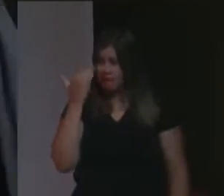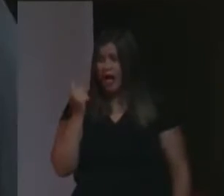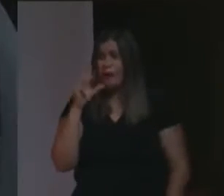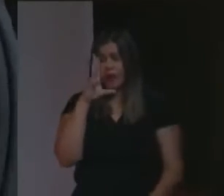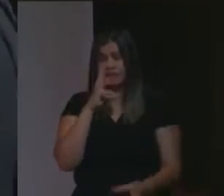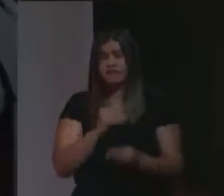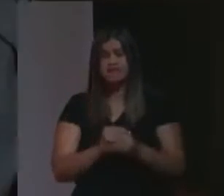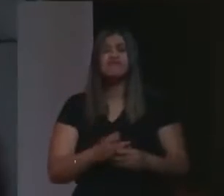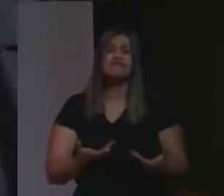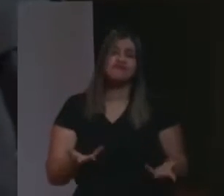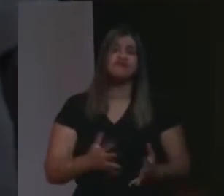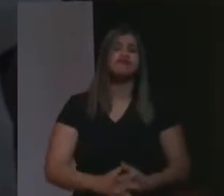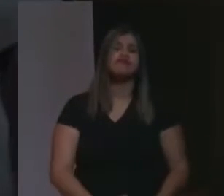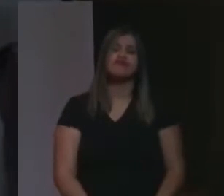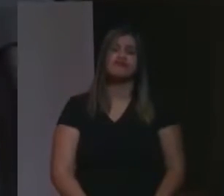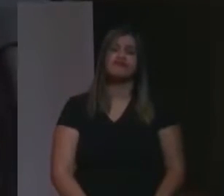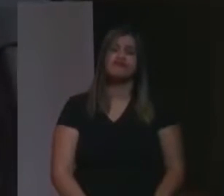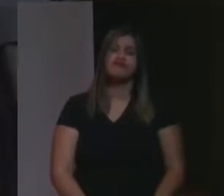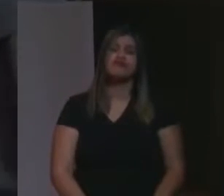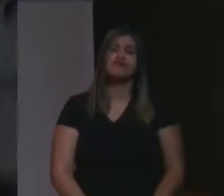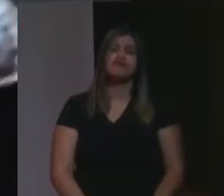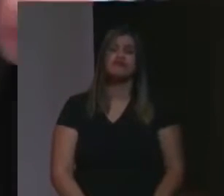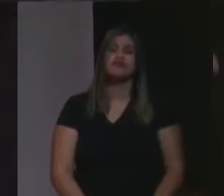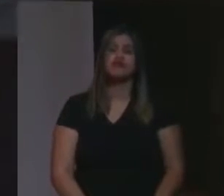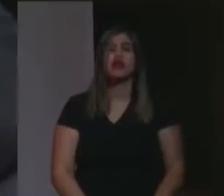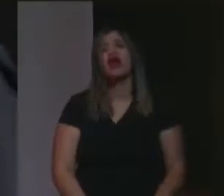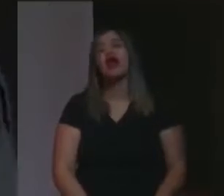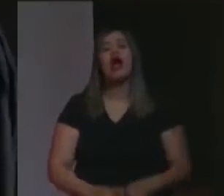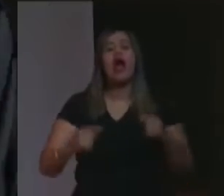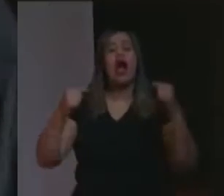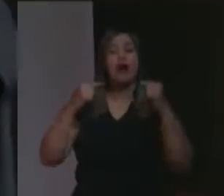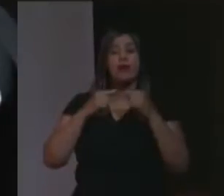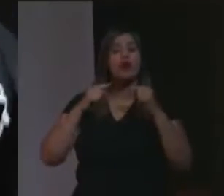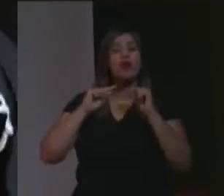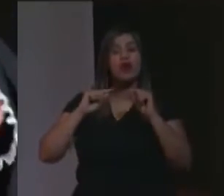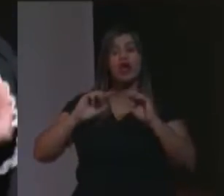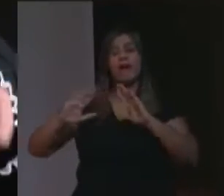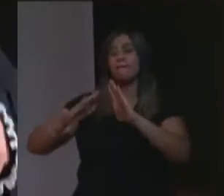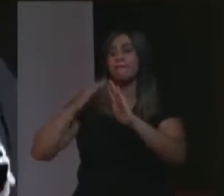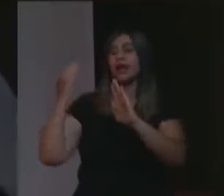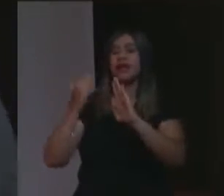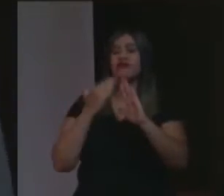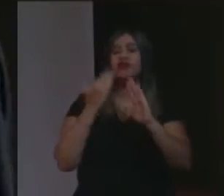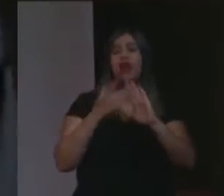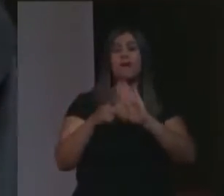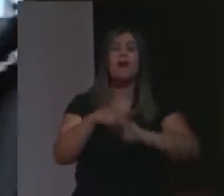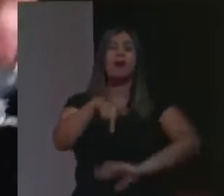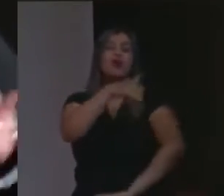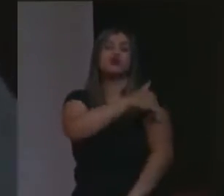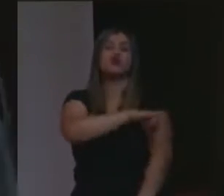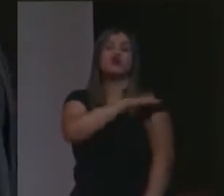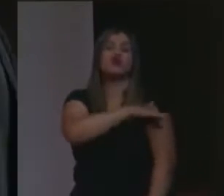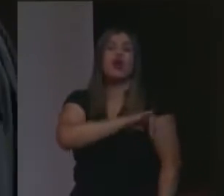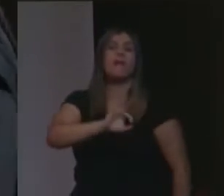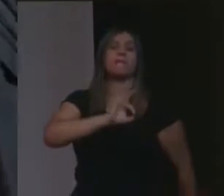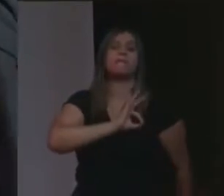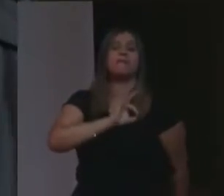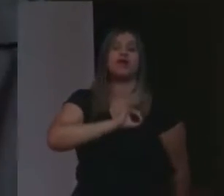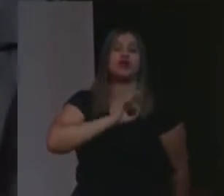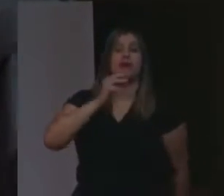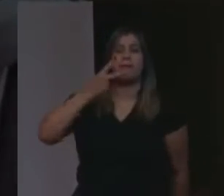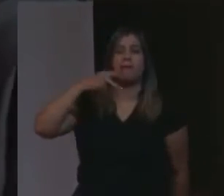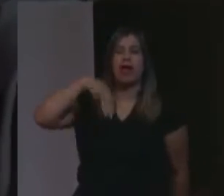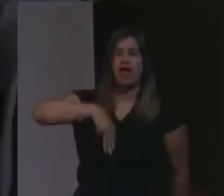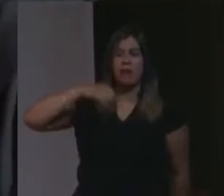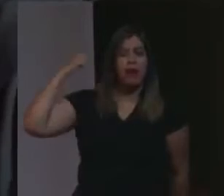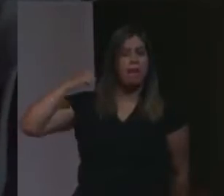onde é que essa conta chega, Sheila. Ela chega nas periferias, ela chega na periferia do Rio de Janeiro com a polícia militar matando